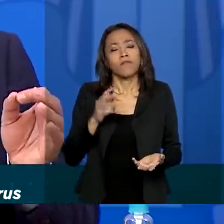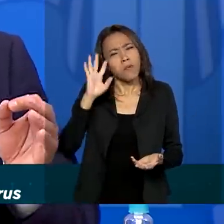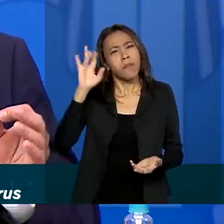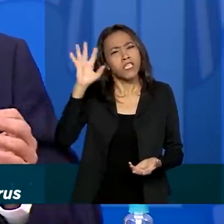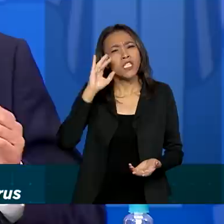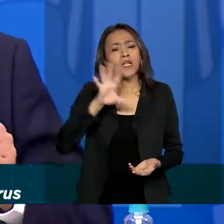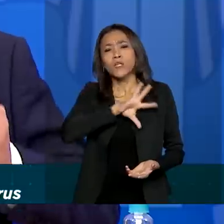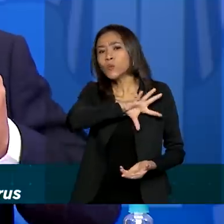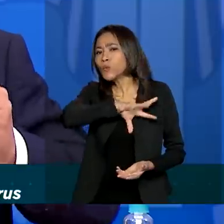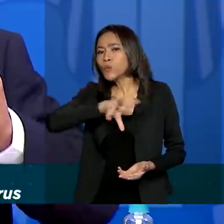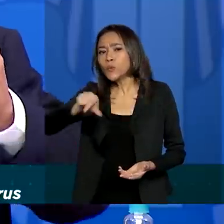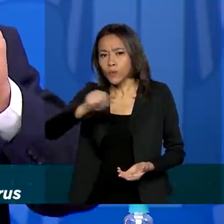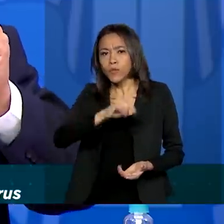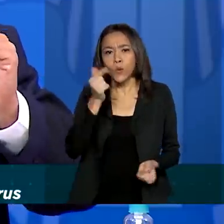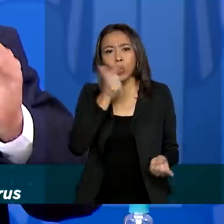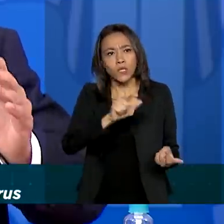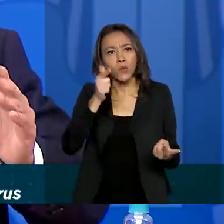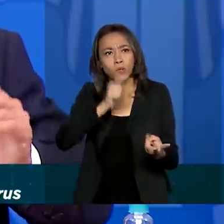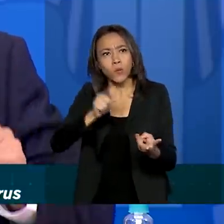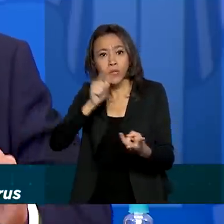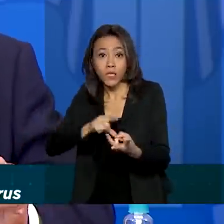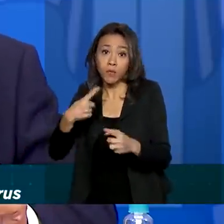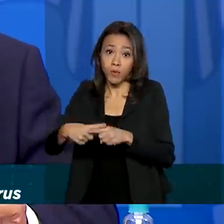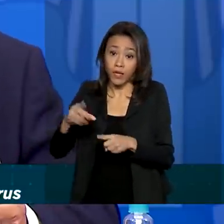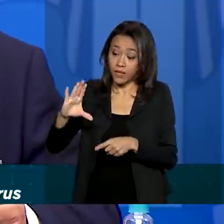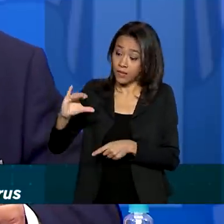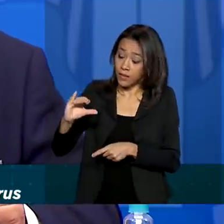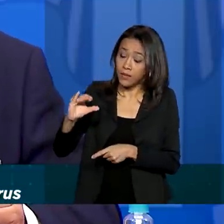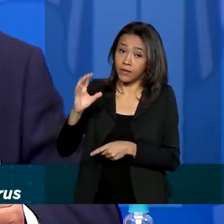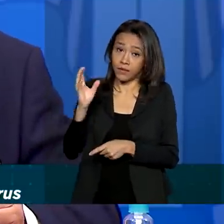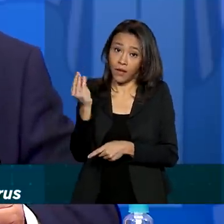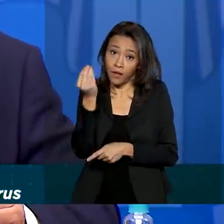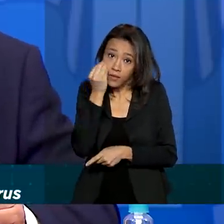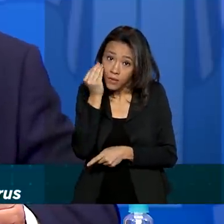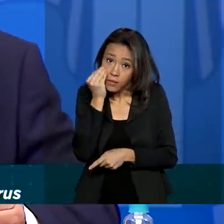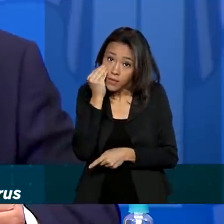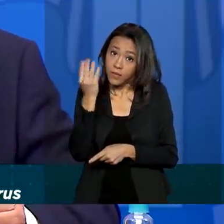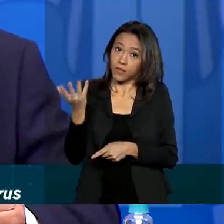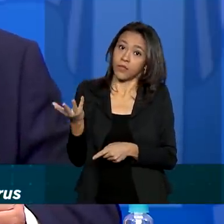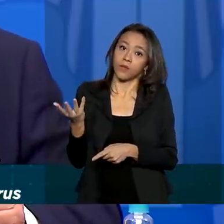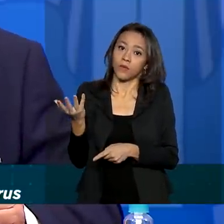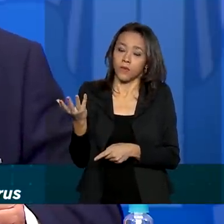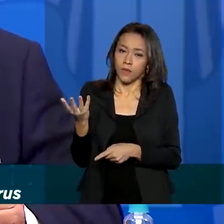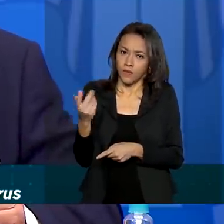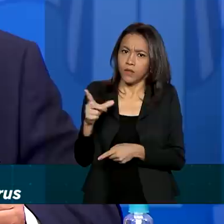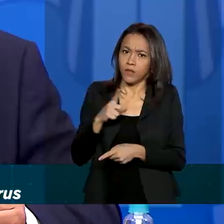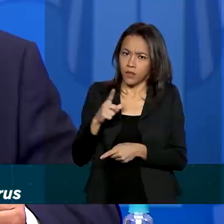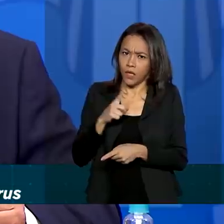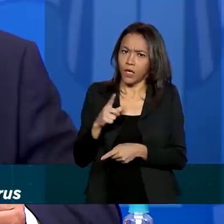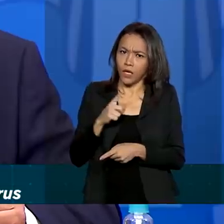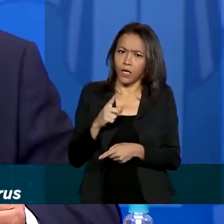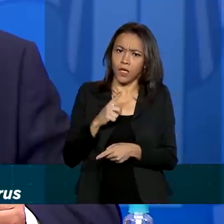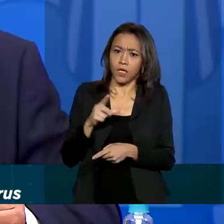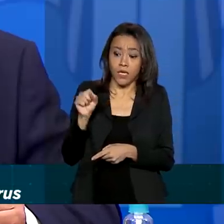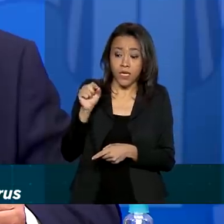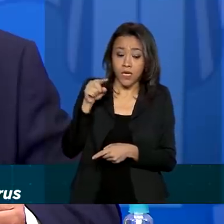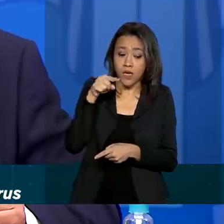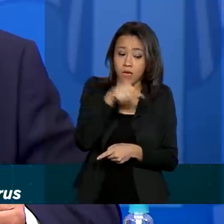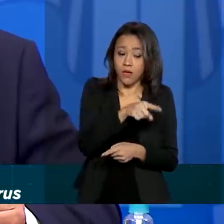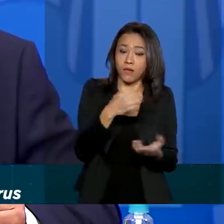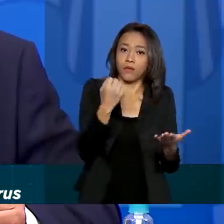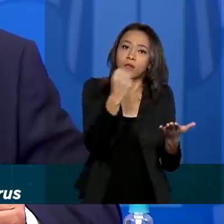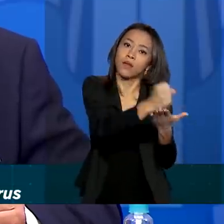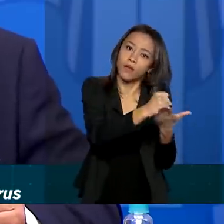lembrando que ciência é feita através de experimentação, etc. Nós estamos entrando nos testes clínicos. Existe uma grande probabilidade que esse medicamento,